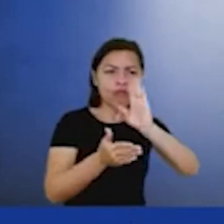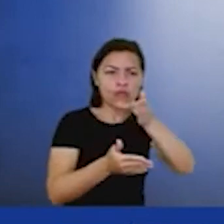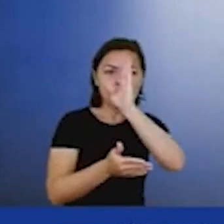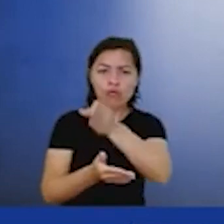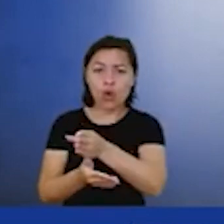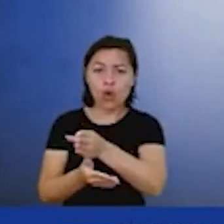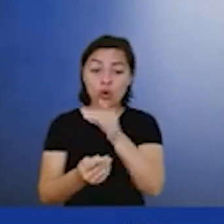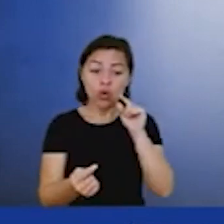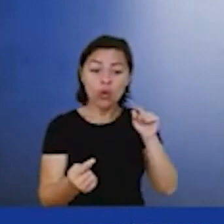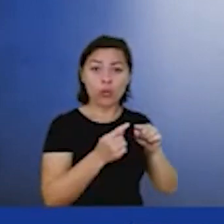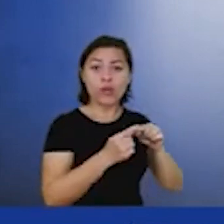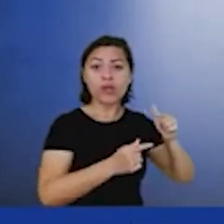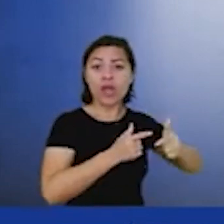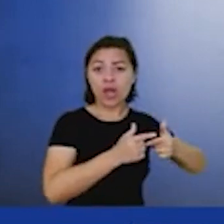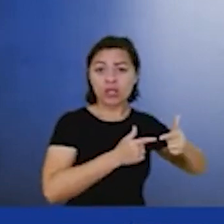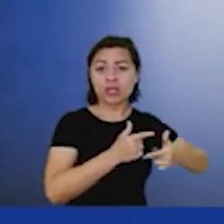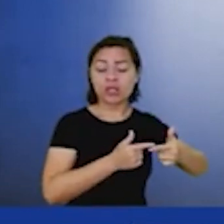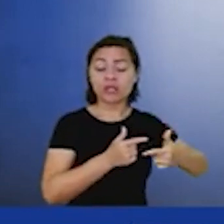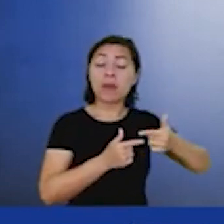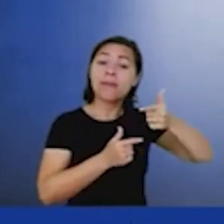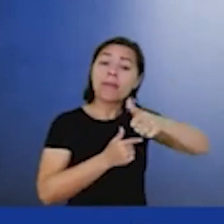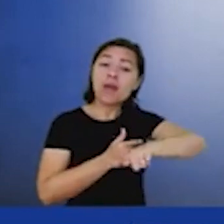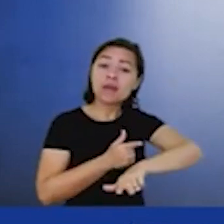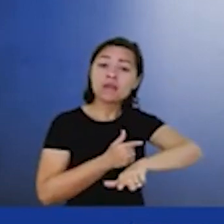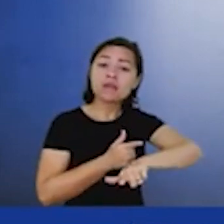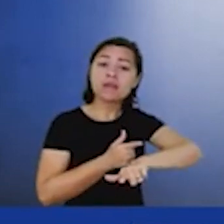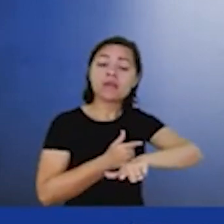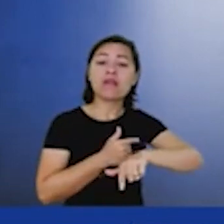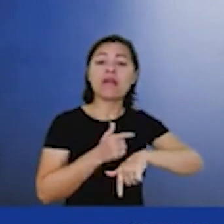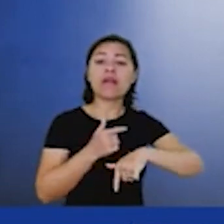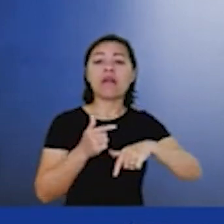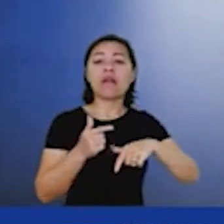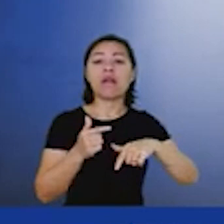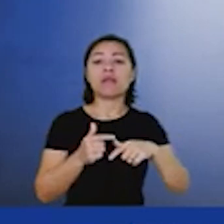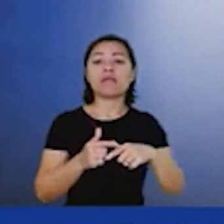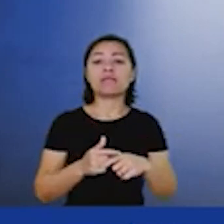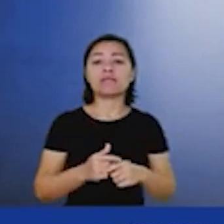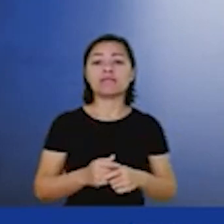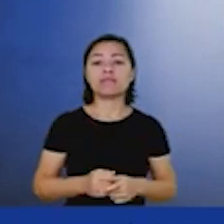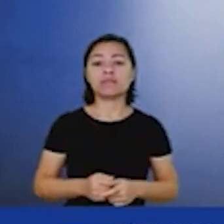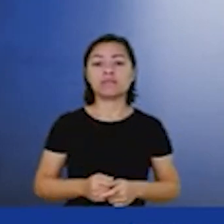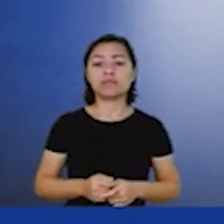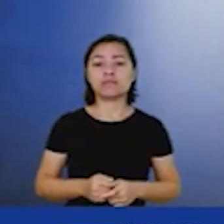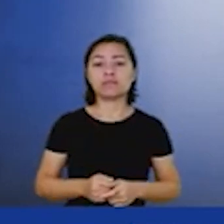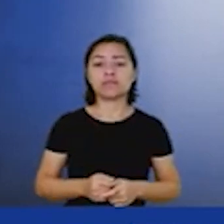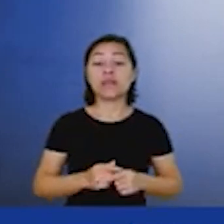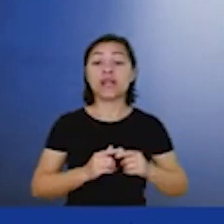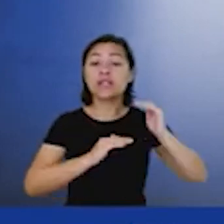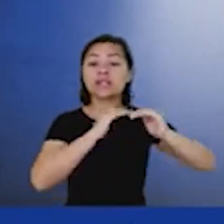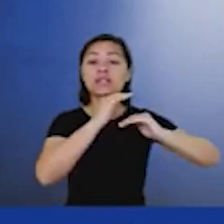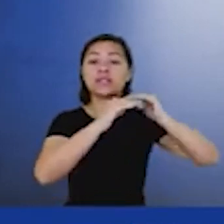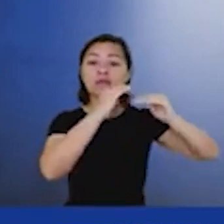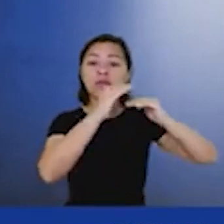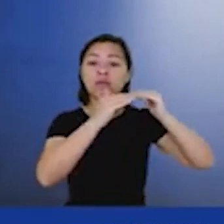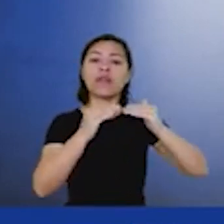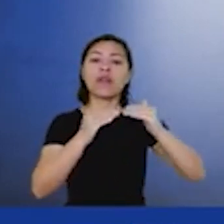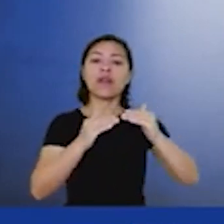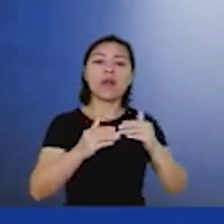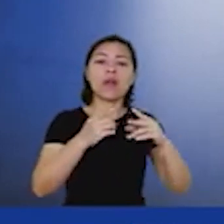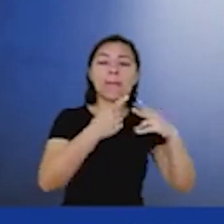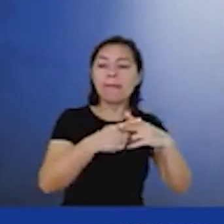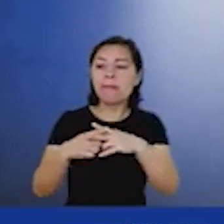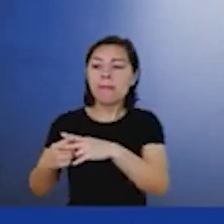quanto para desenvolver os mecanismos que hoje